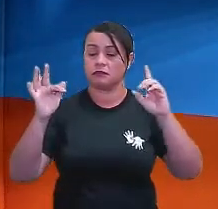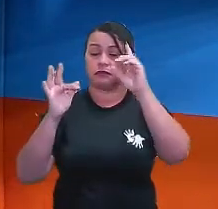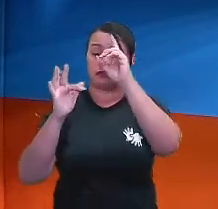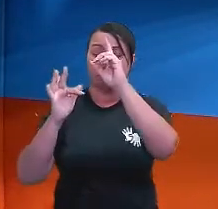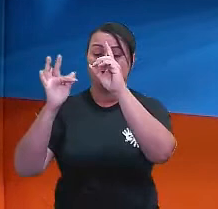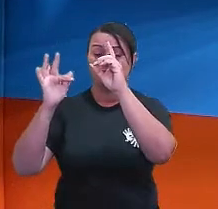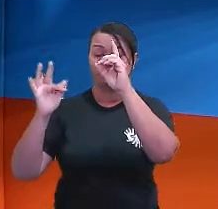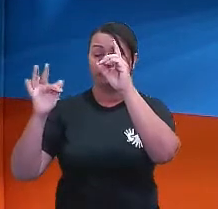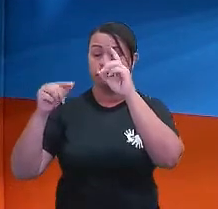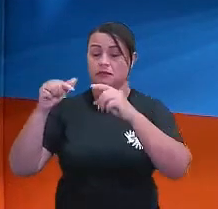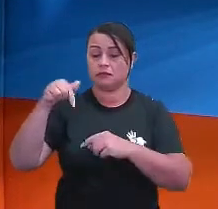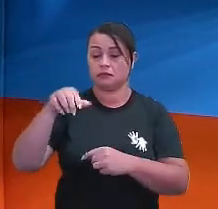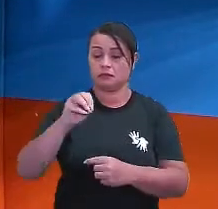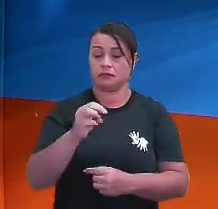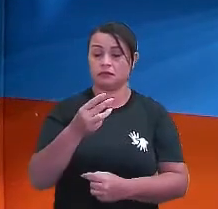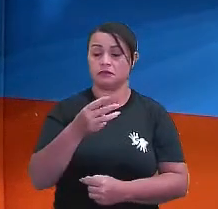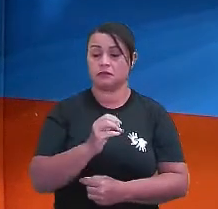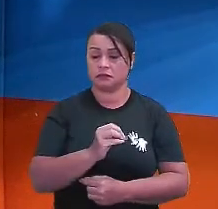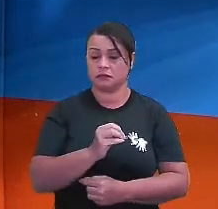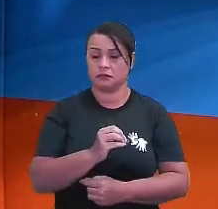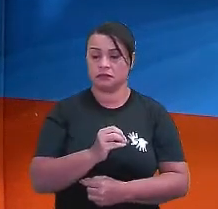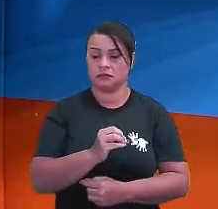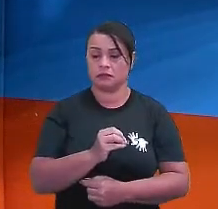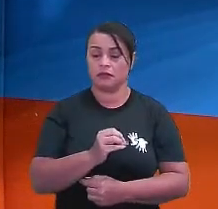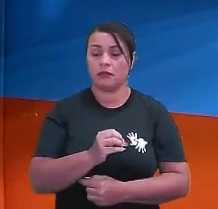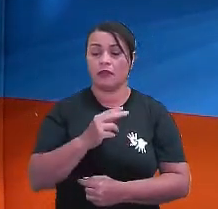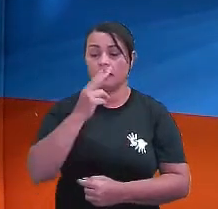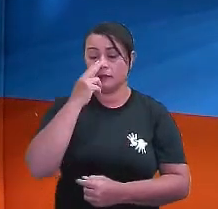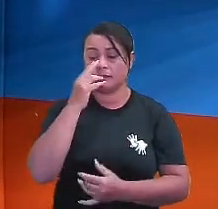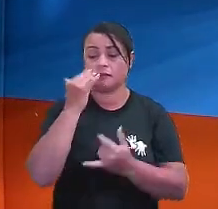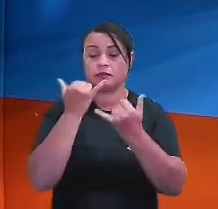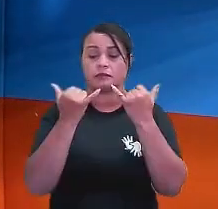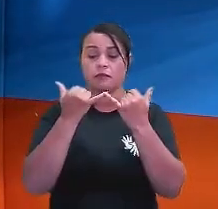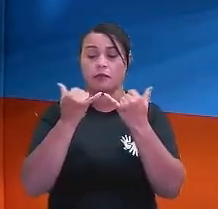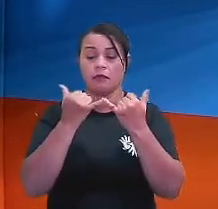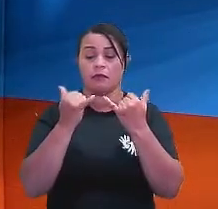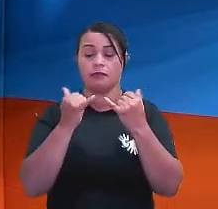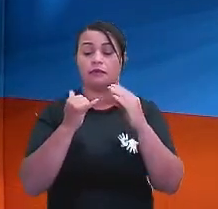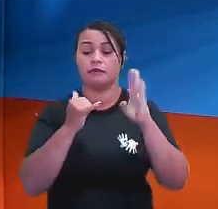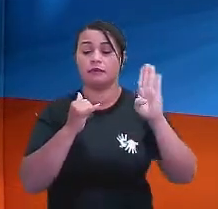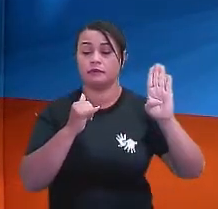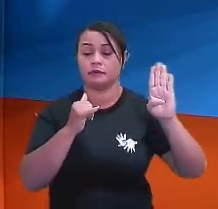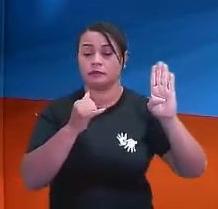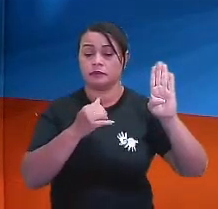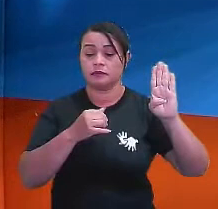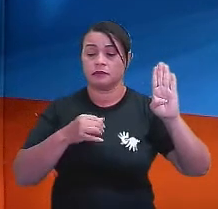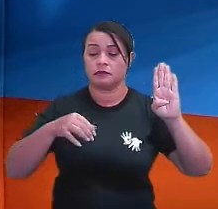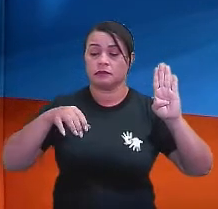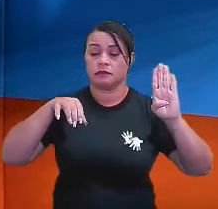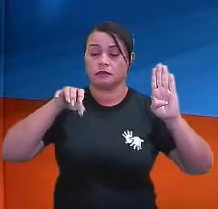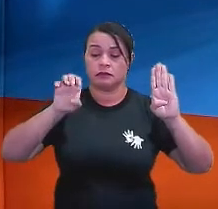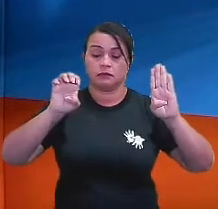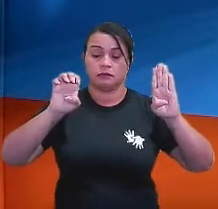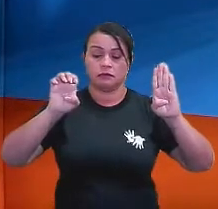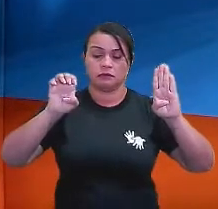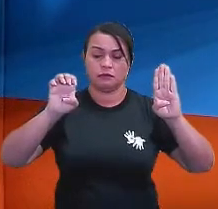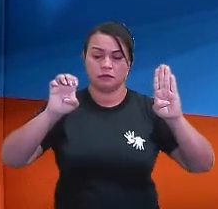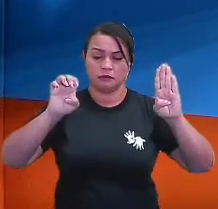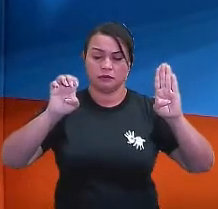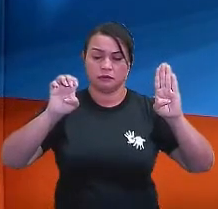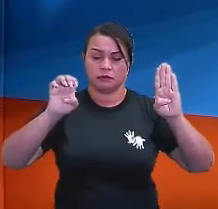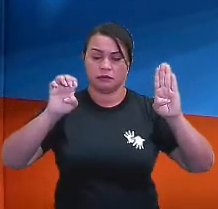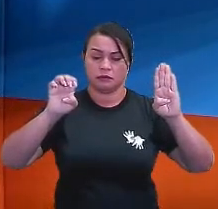eu tenho um ângulo de 70 e um ângulo de 30. Então, a gente sabe que B está para quem? Para E, tá?